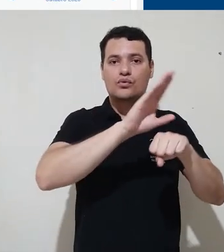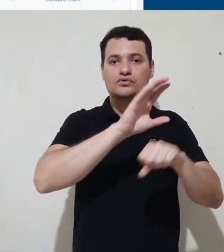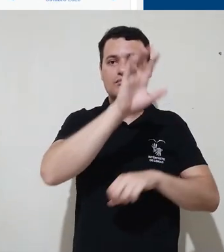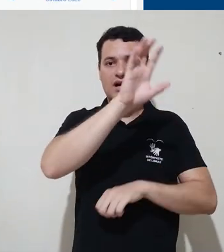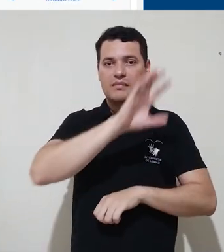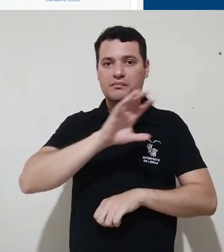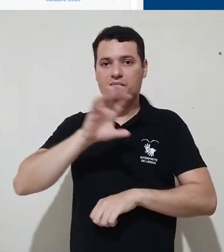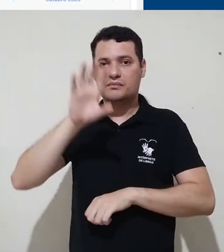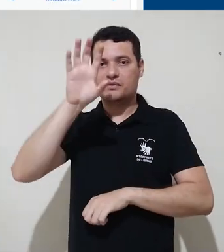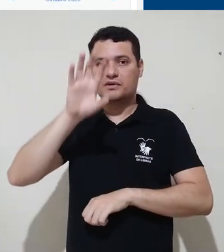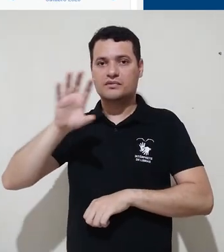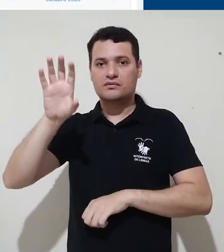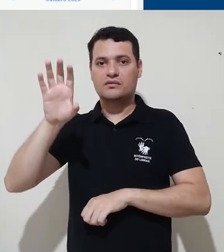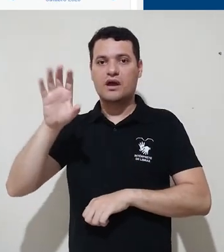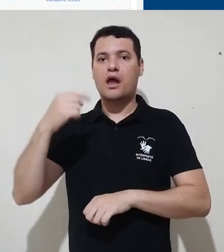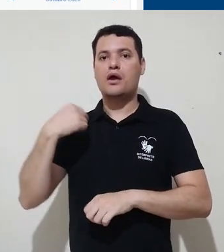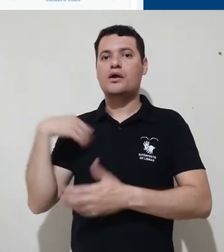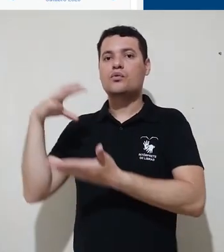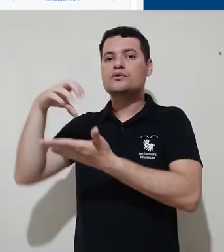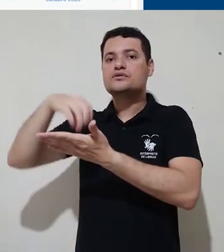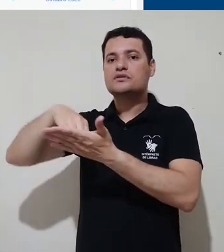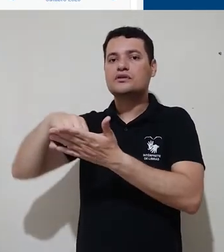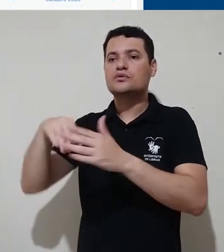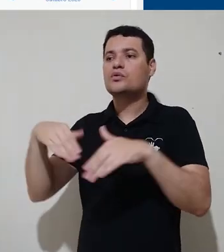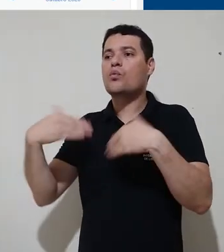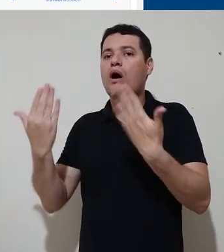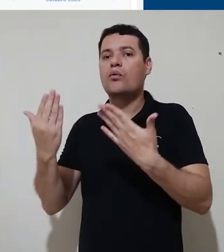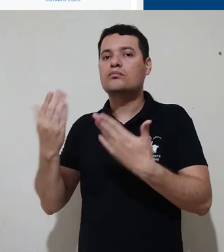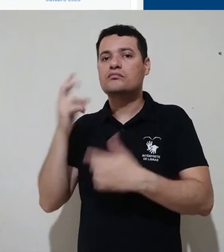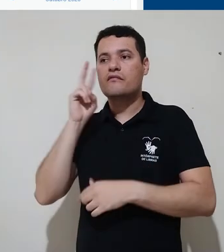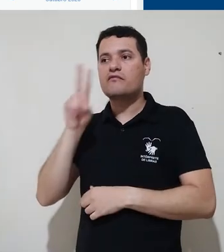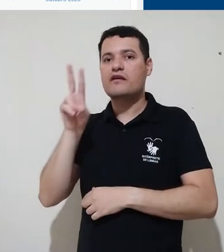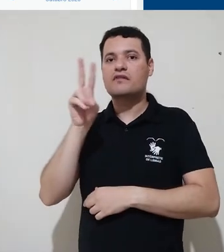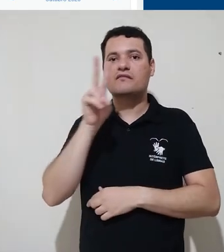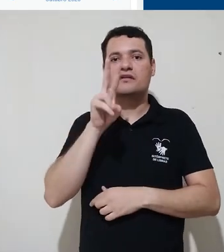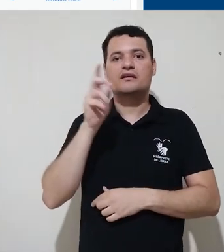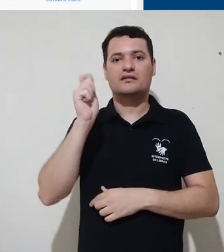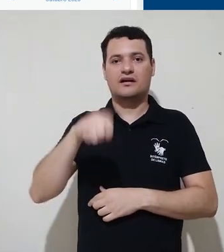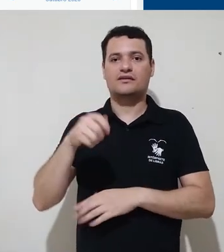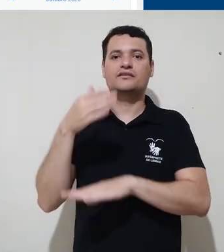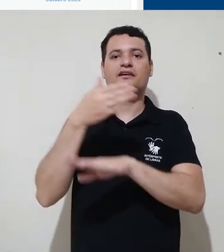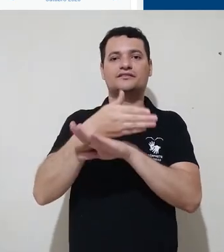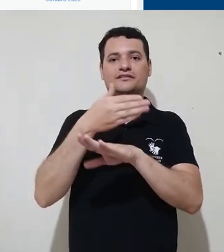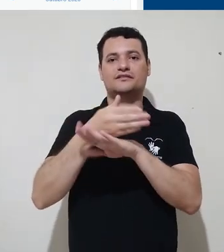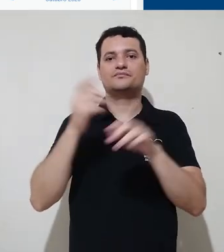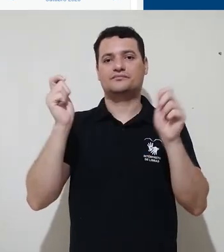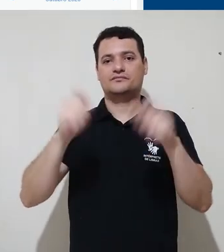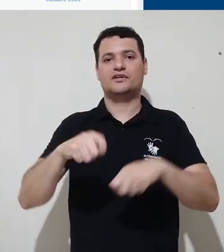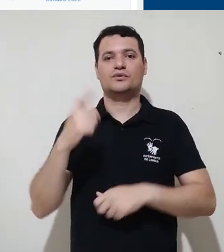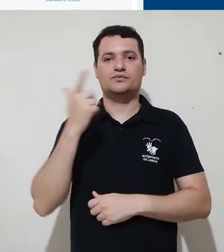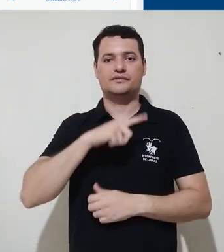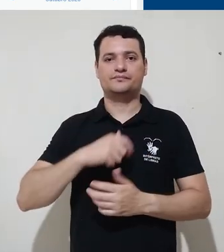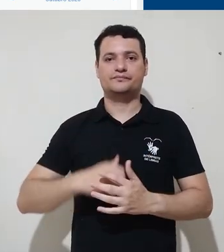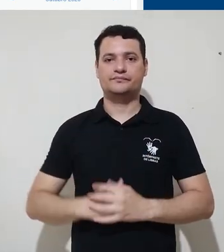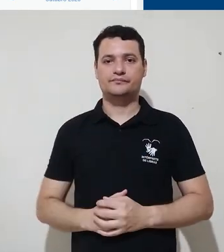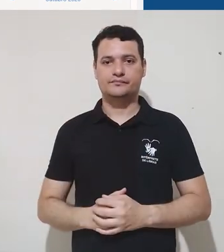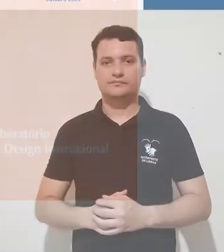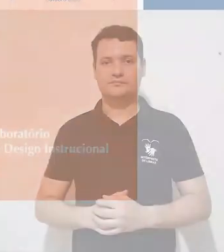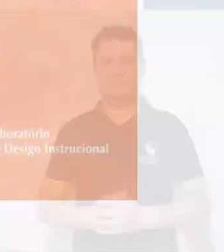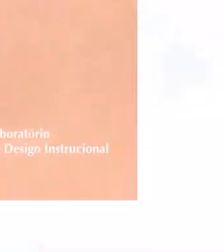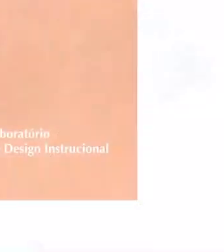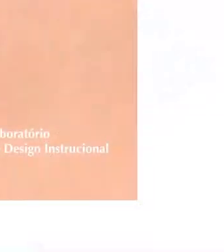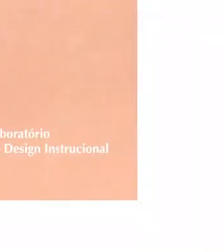daqui nós poderíamos, por exemplo, localizar os cursos nos quais estamos inscritos e poderíamos fazer acesso.